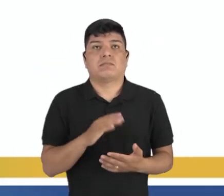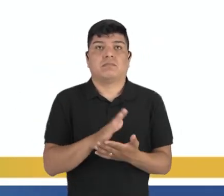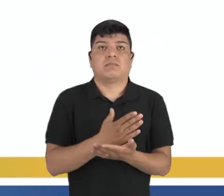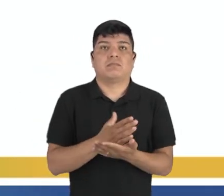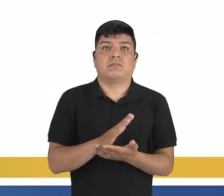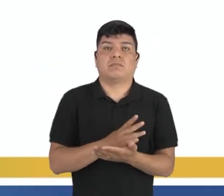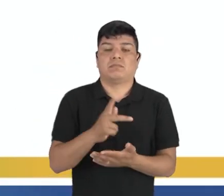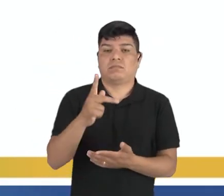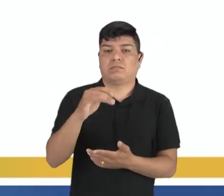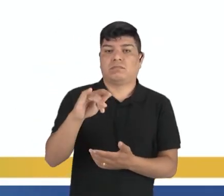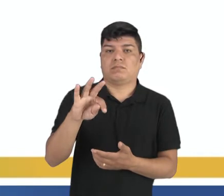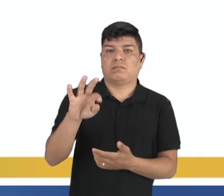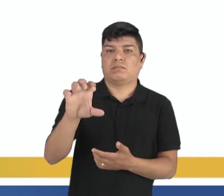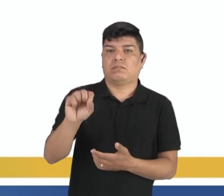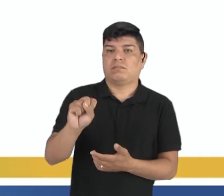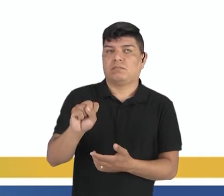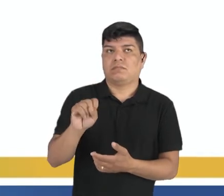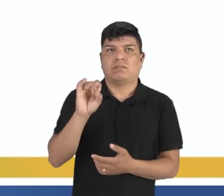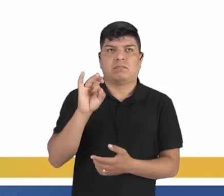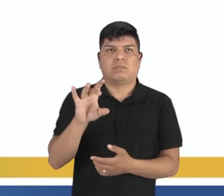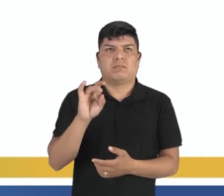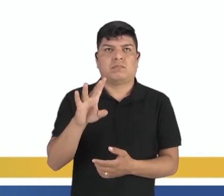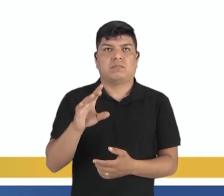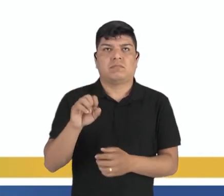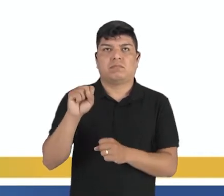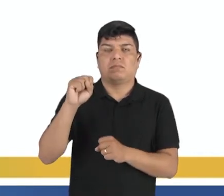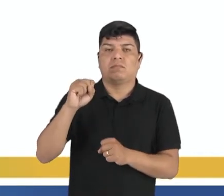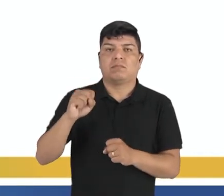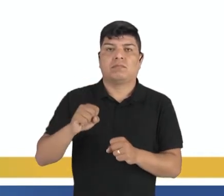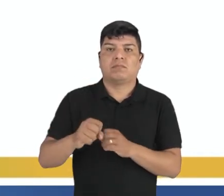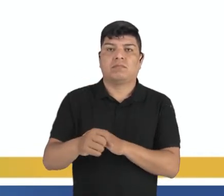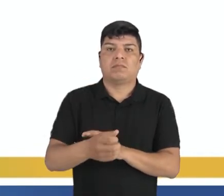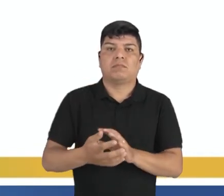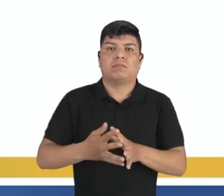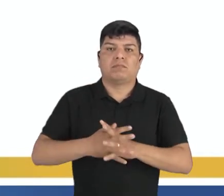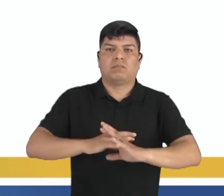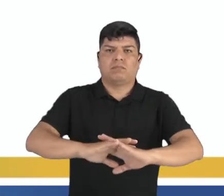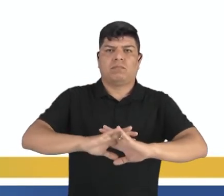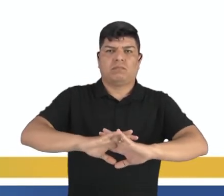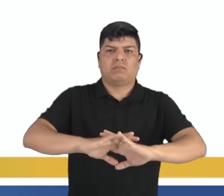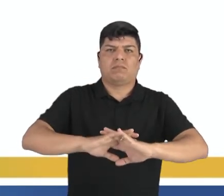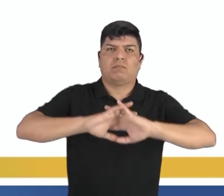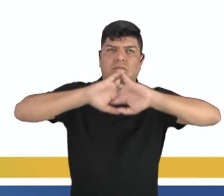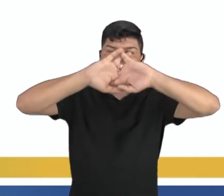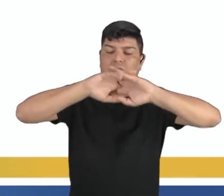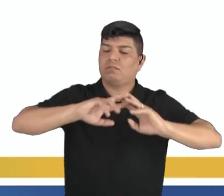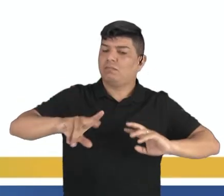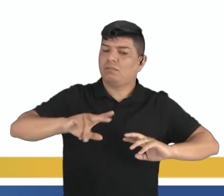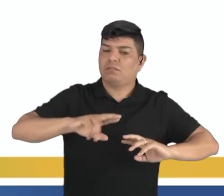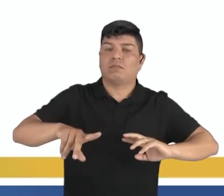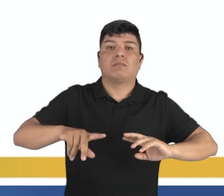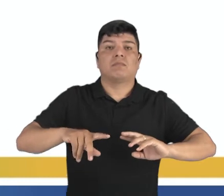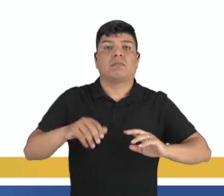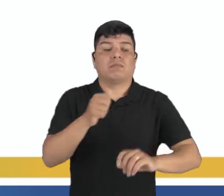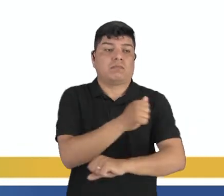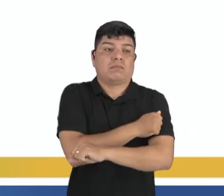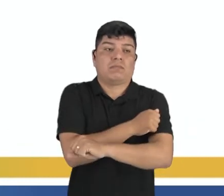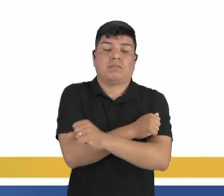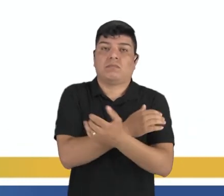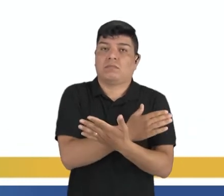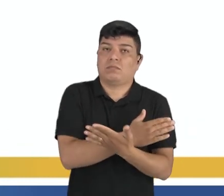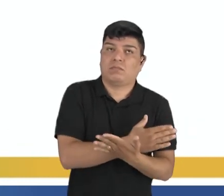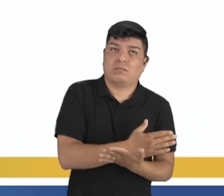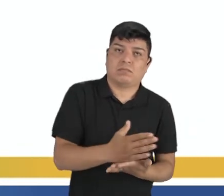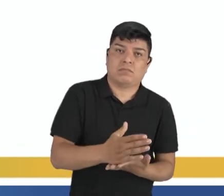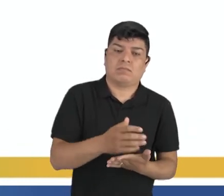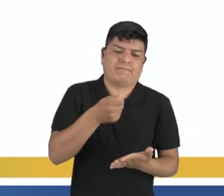do Pilates. Não se trata só de uma aula de alongamento, como muitos pensam. Alunos iniciantes não